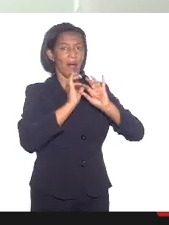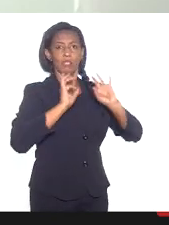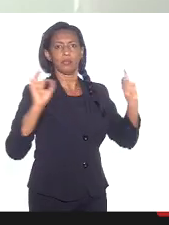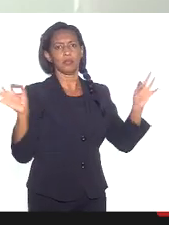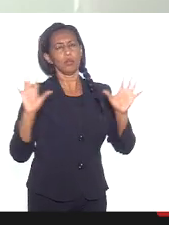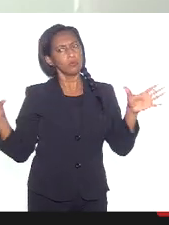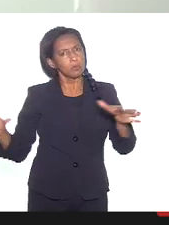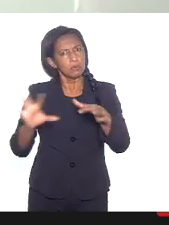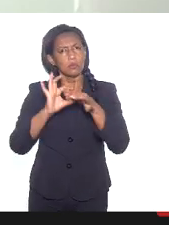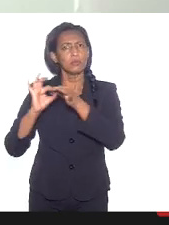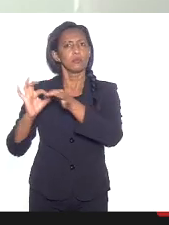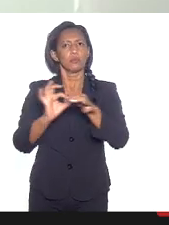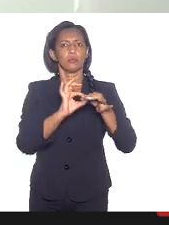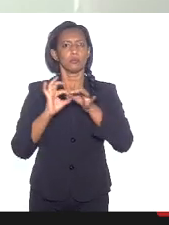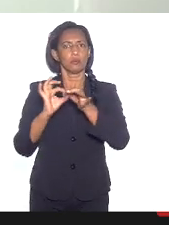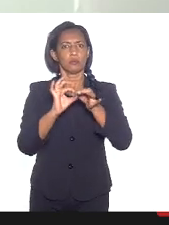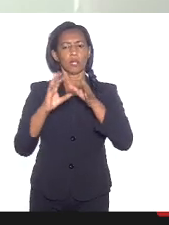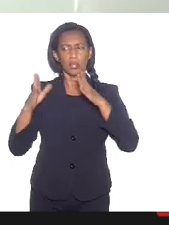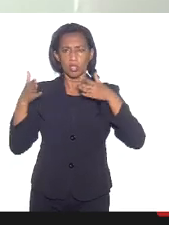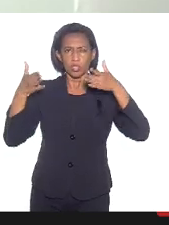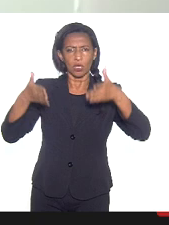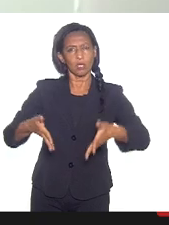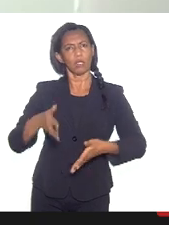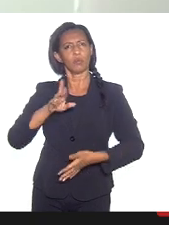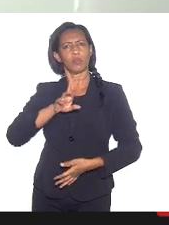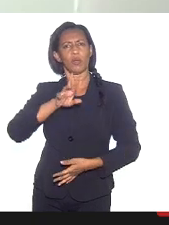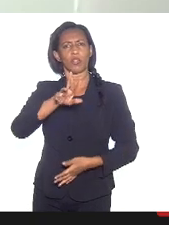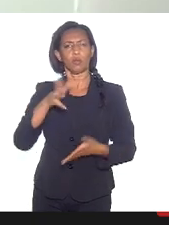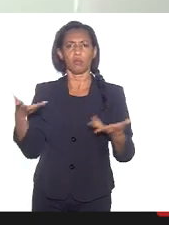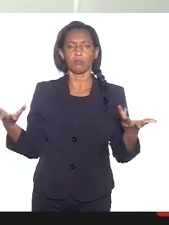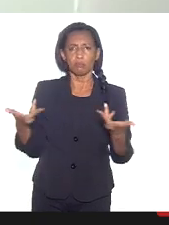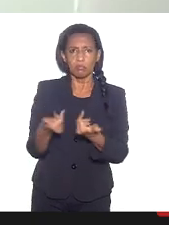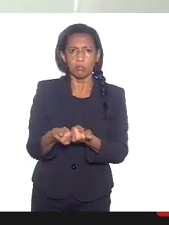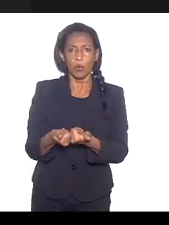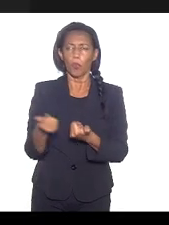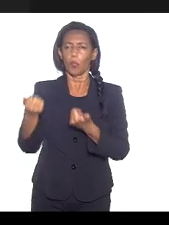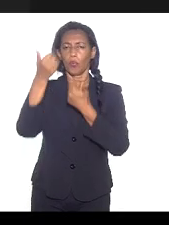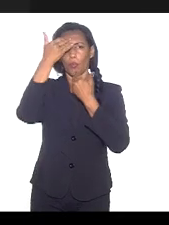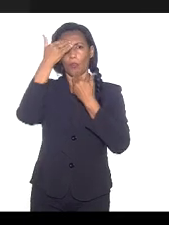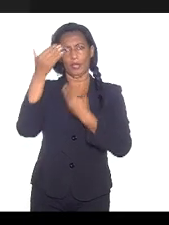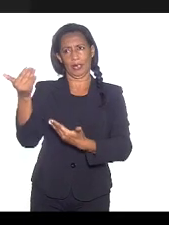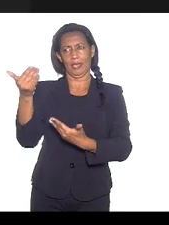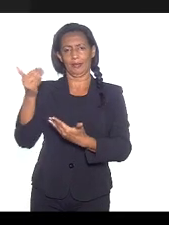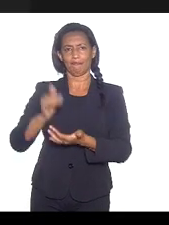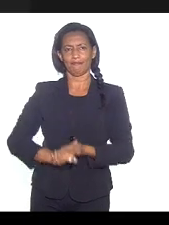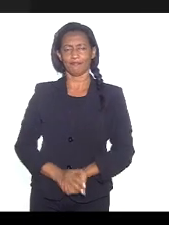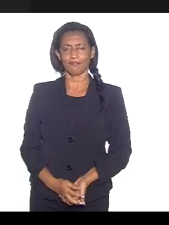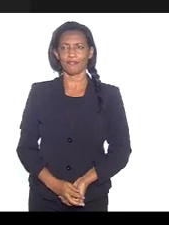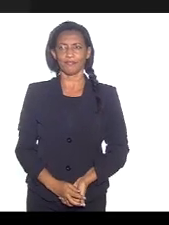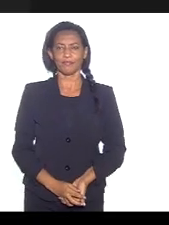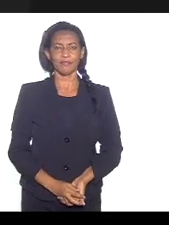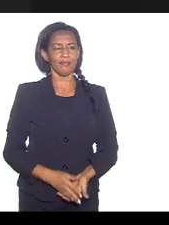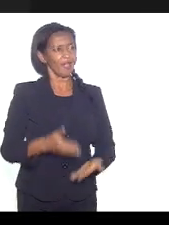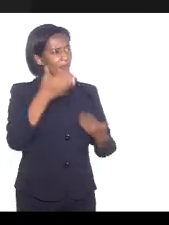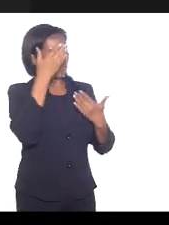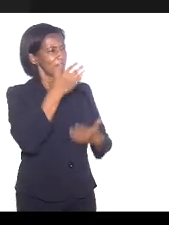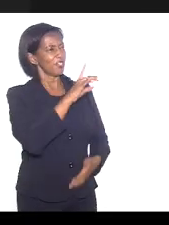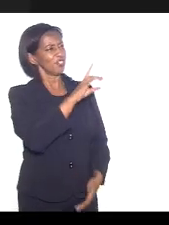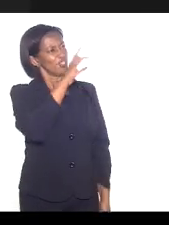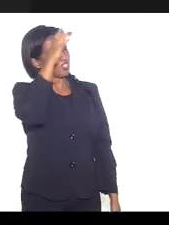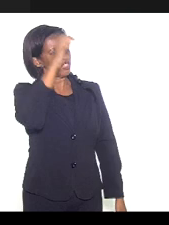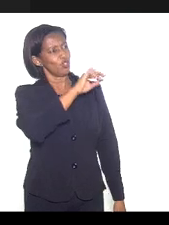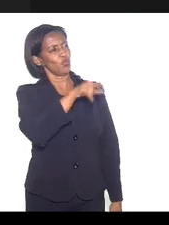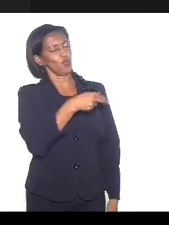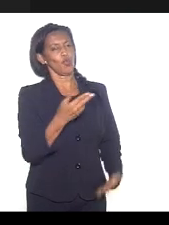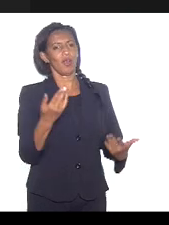unamos nisso e que chegamos a um resultado de excelência. Muito obrigada. Obrigada, deputada Tia Ju. Deputado Atila